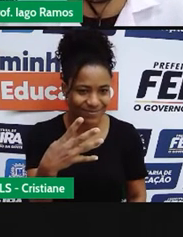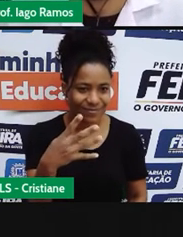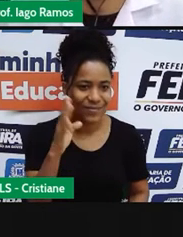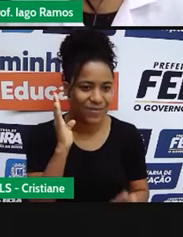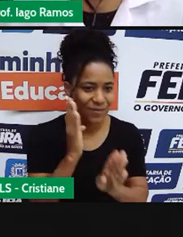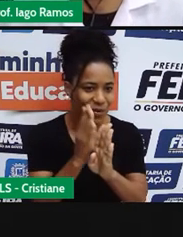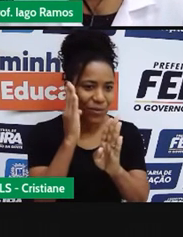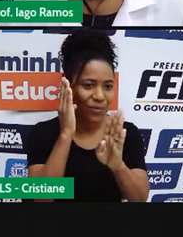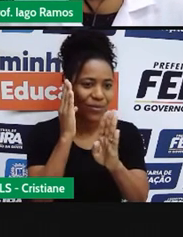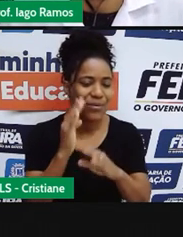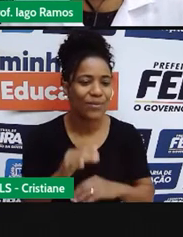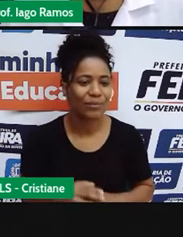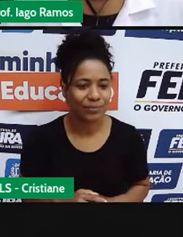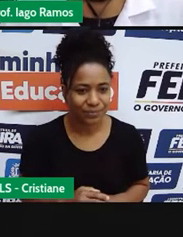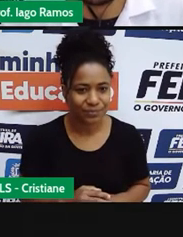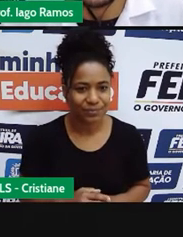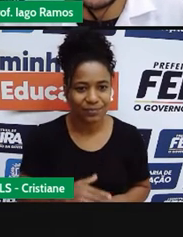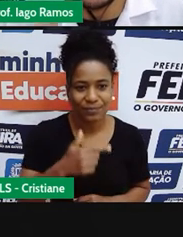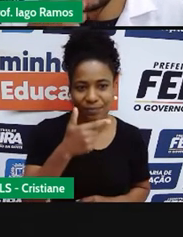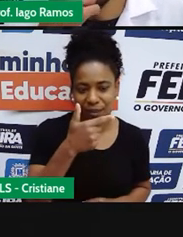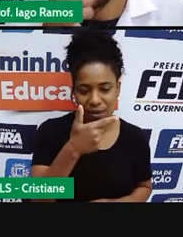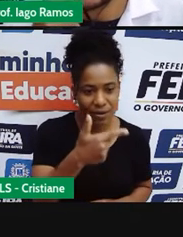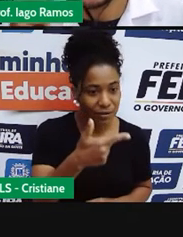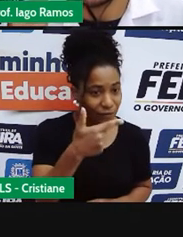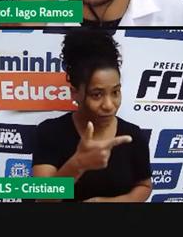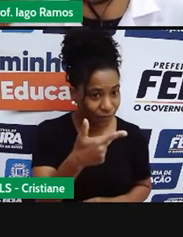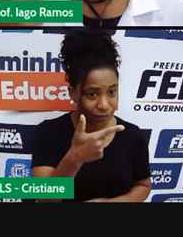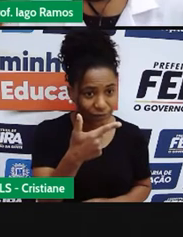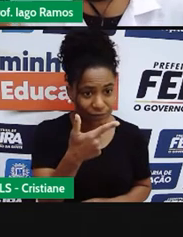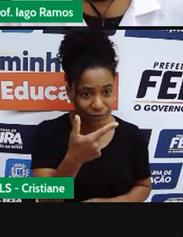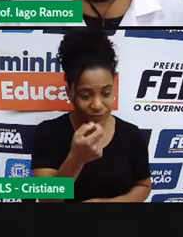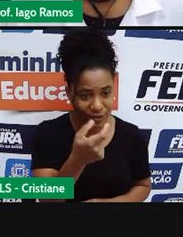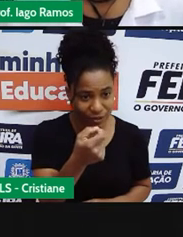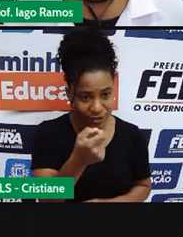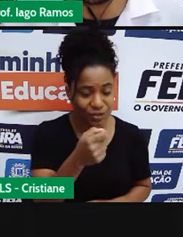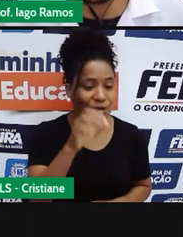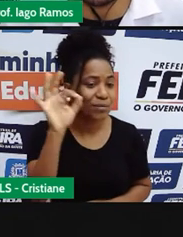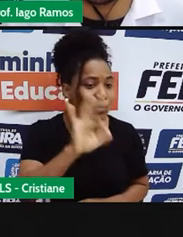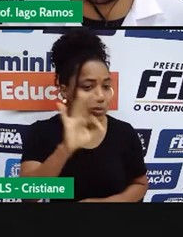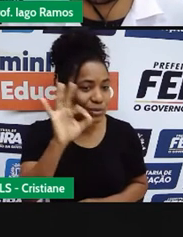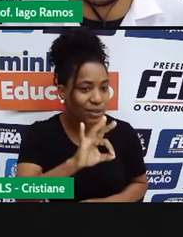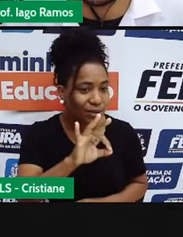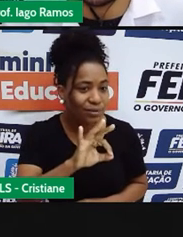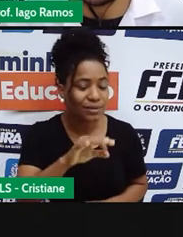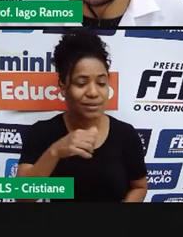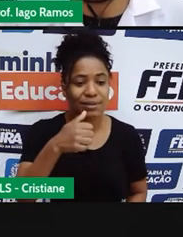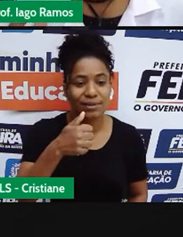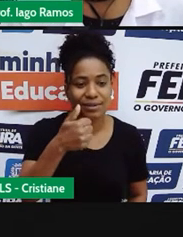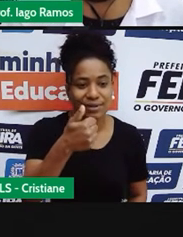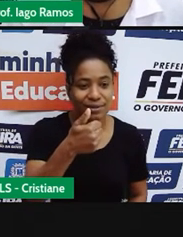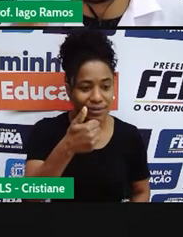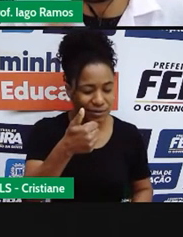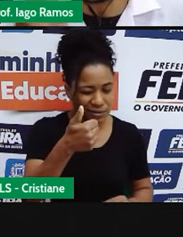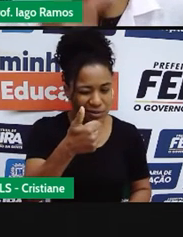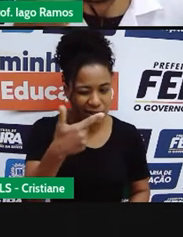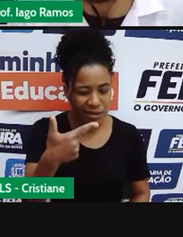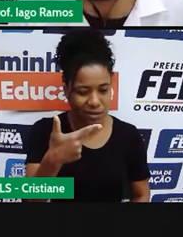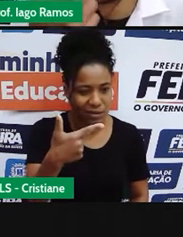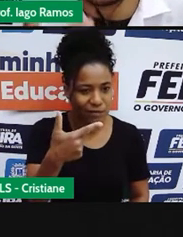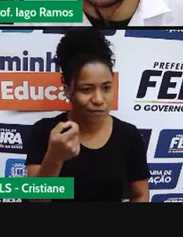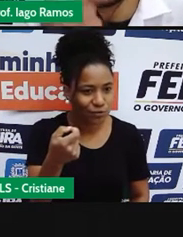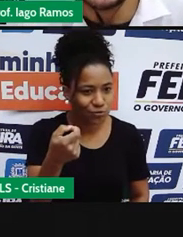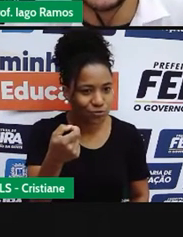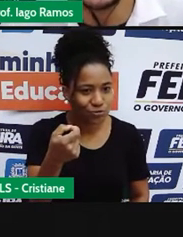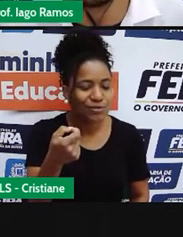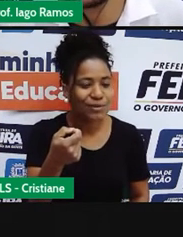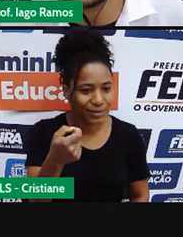Ou seja, 20% de 120 é 24. Então, aumentou R$24